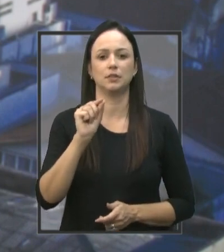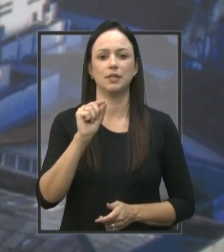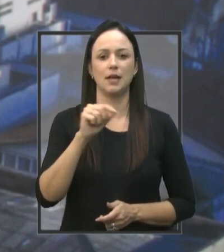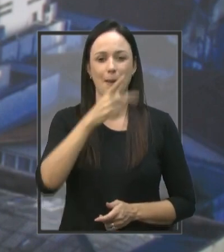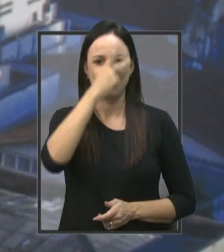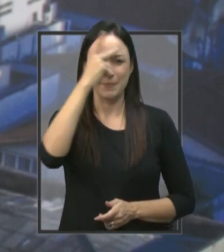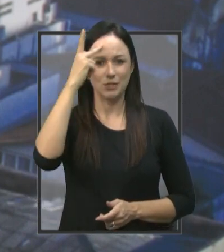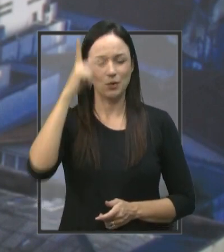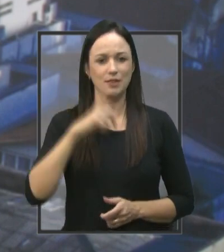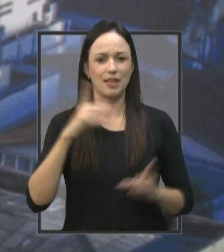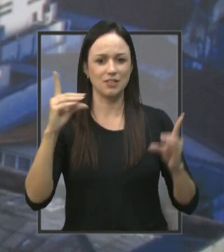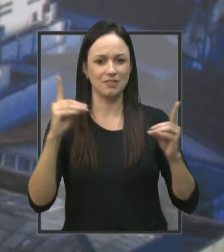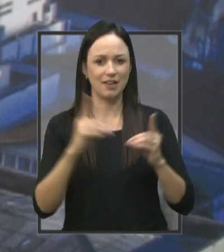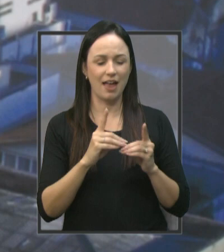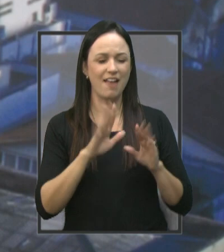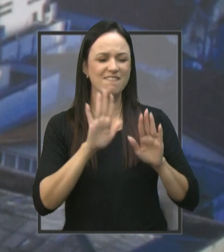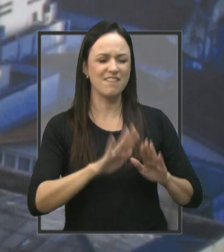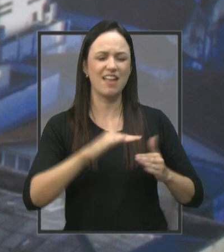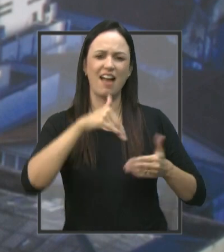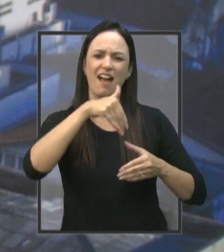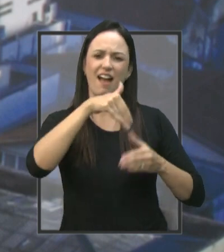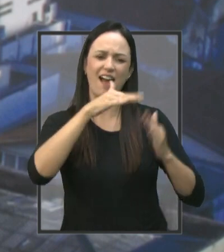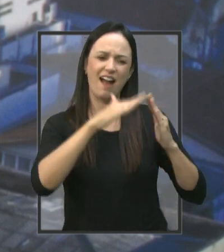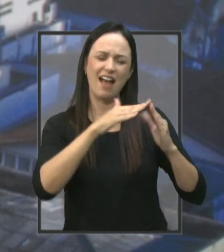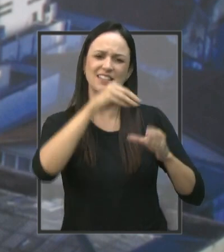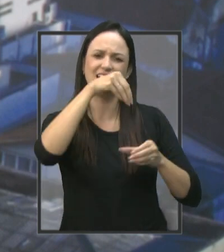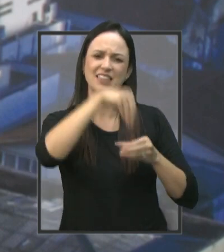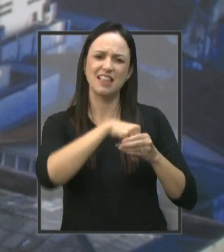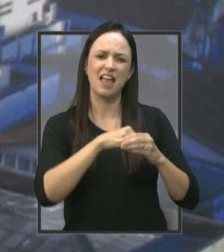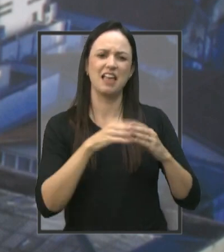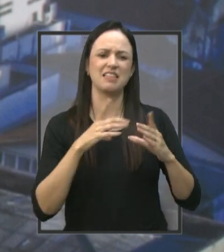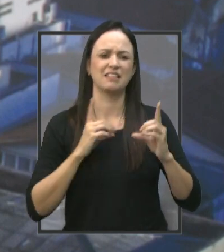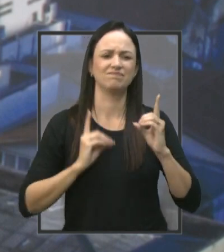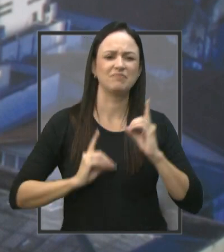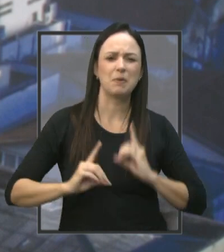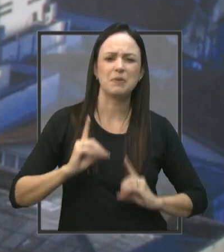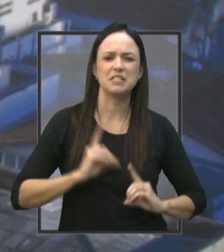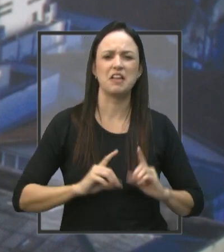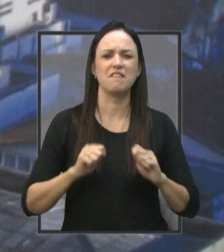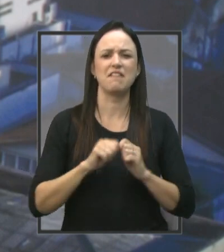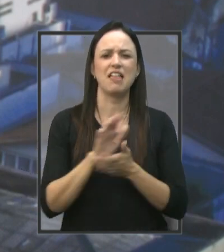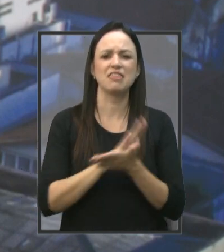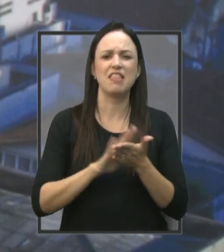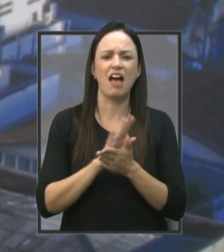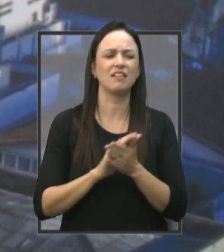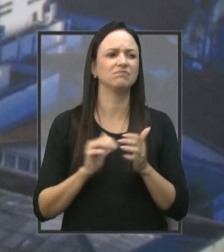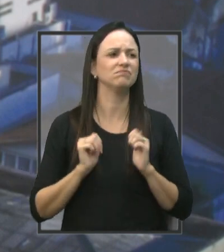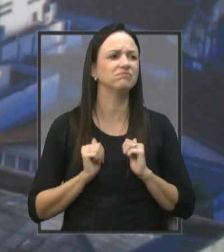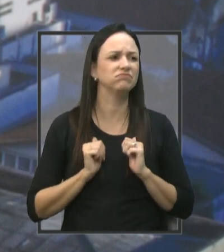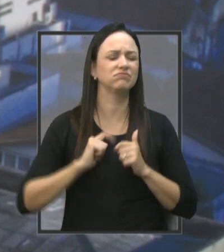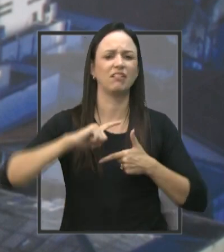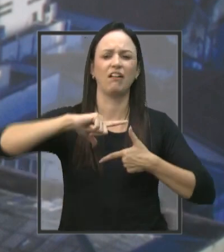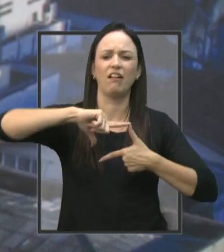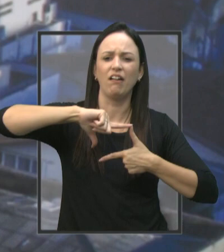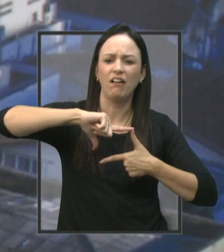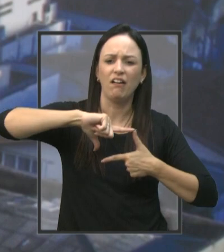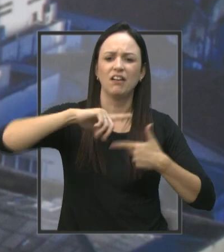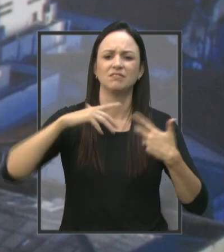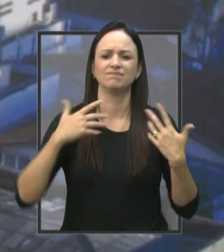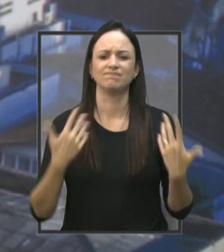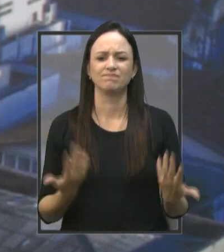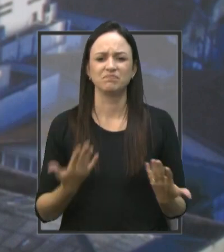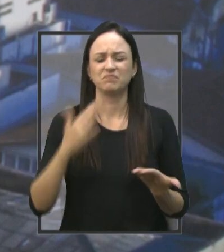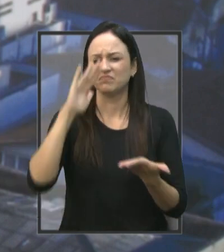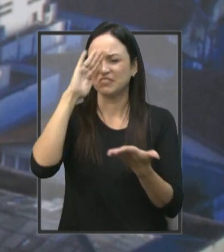deficiência De dentro de casa Que estavam depressivas Sem fazer nada Desacreditadas